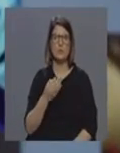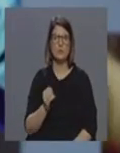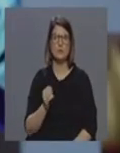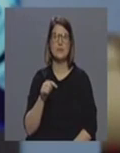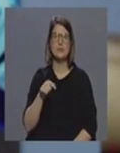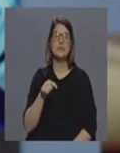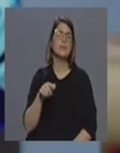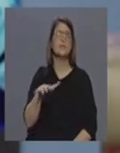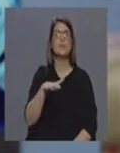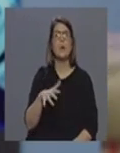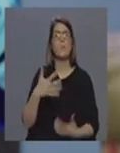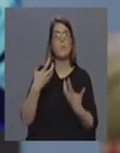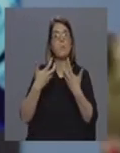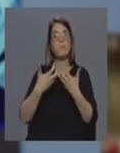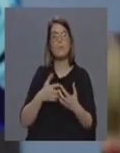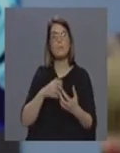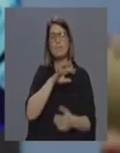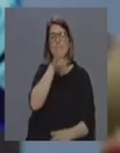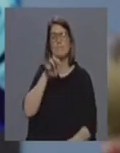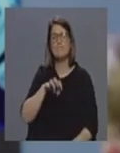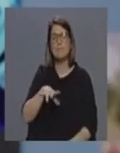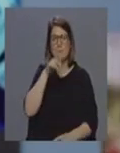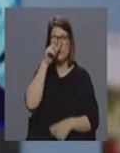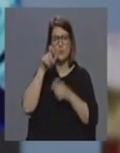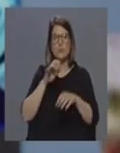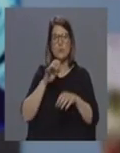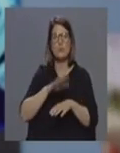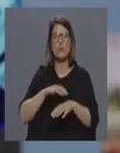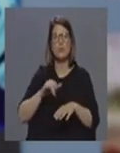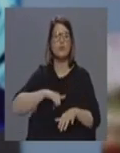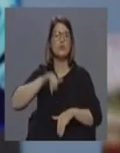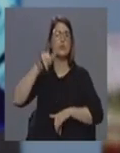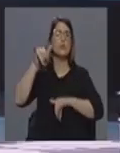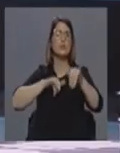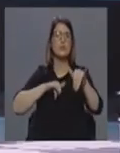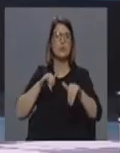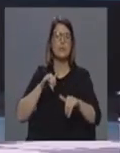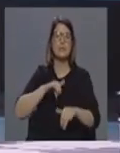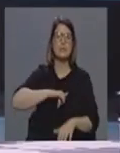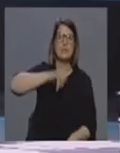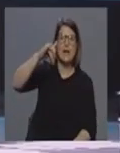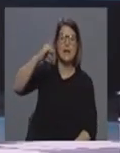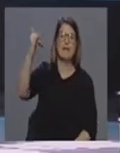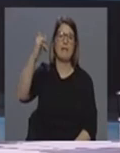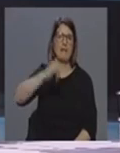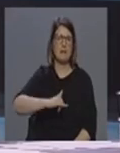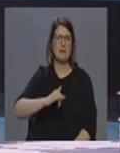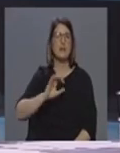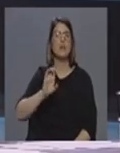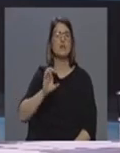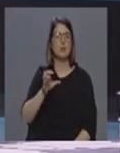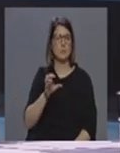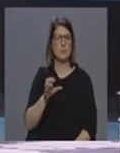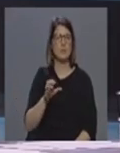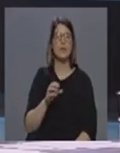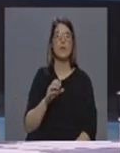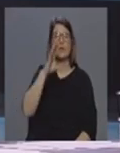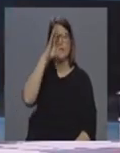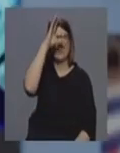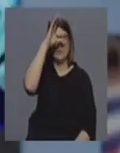dúvidas à população nomeadamente a questão das deslocações a saída e a entrada da região o governo